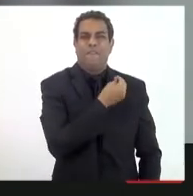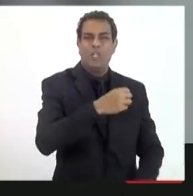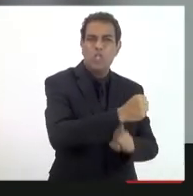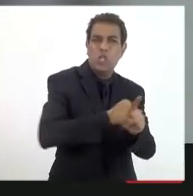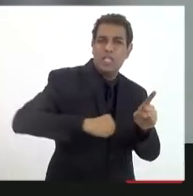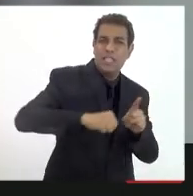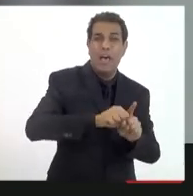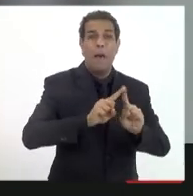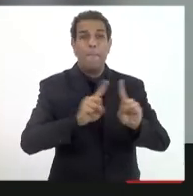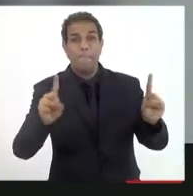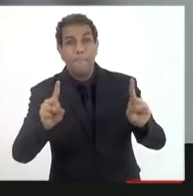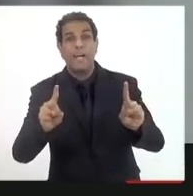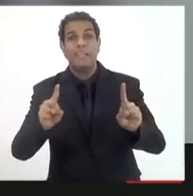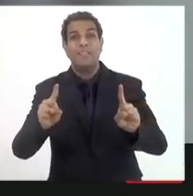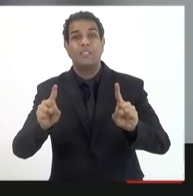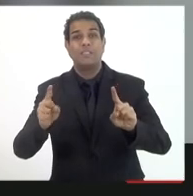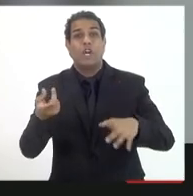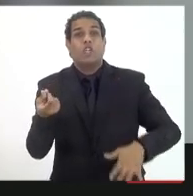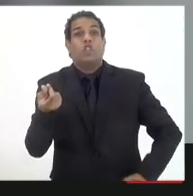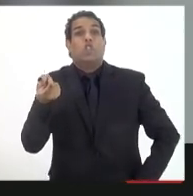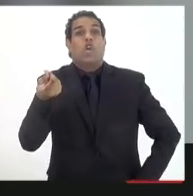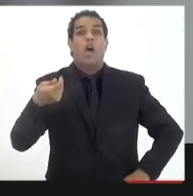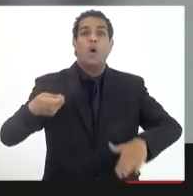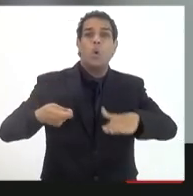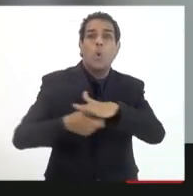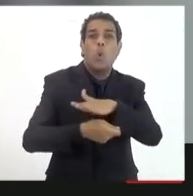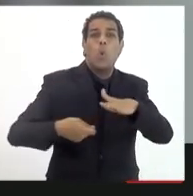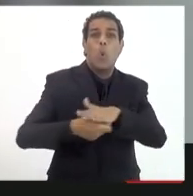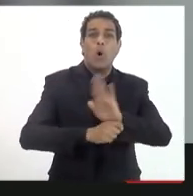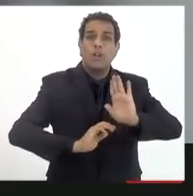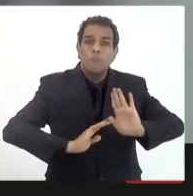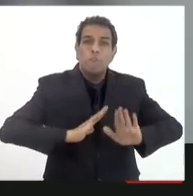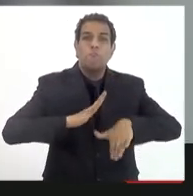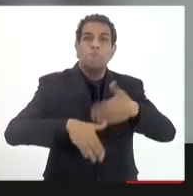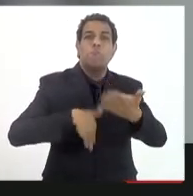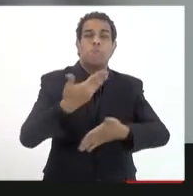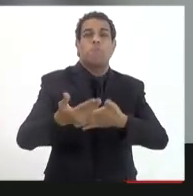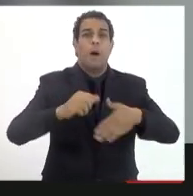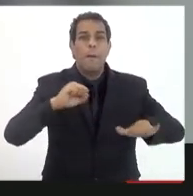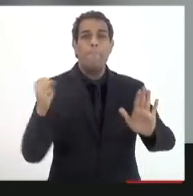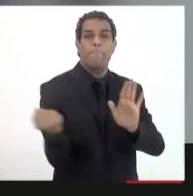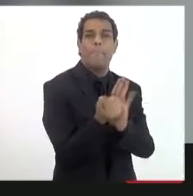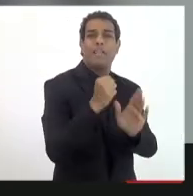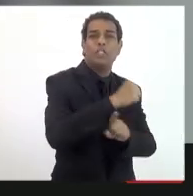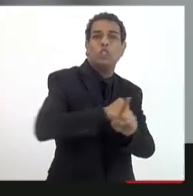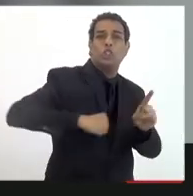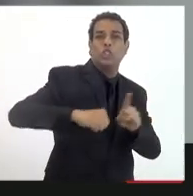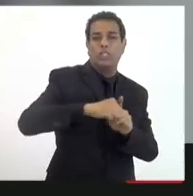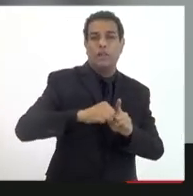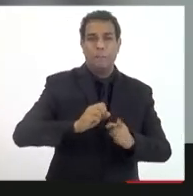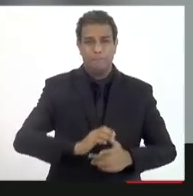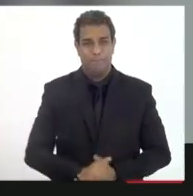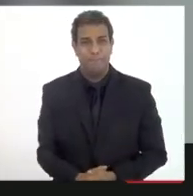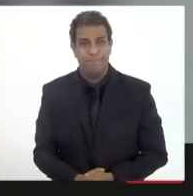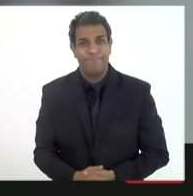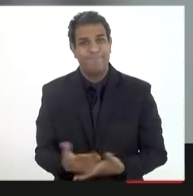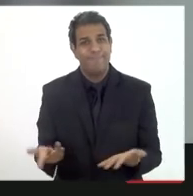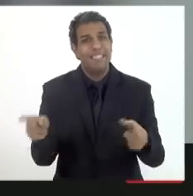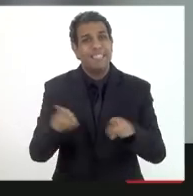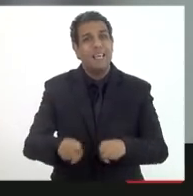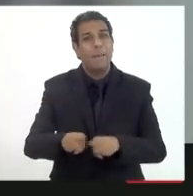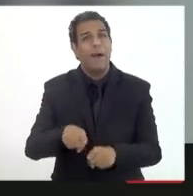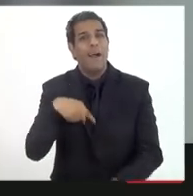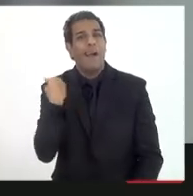os investimentos em infraestrutura eles apontam para o desenvolvimento com impacto social e econômico na ponta mas eu acho que é